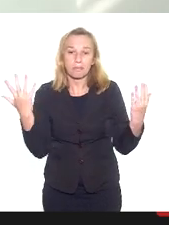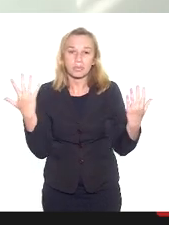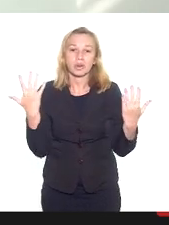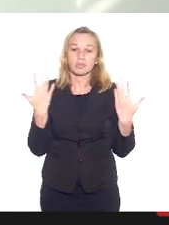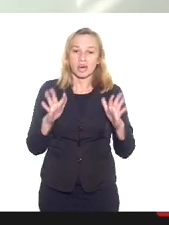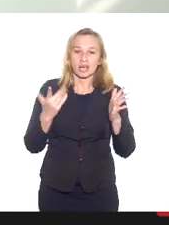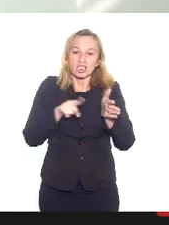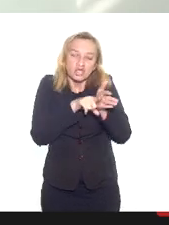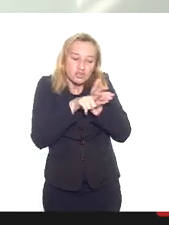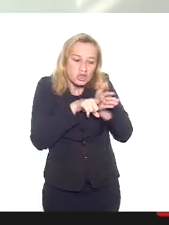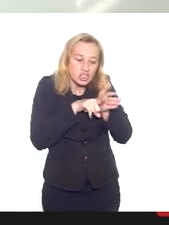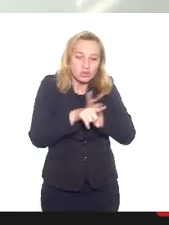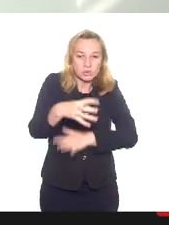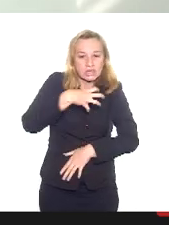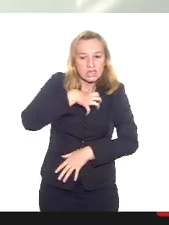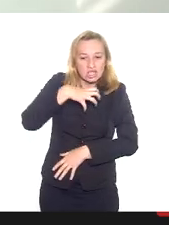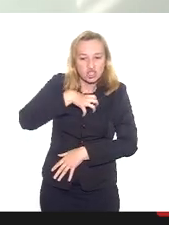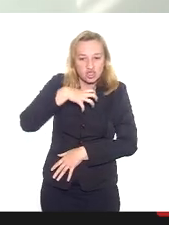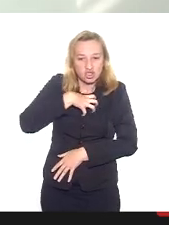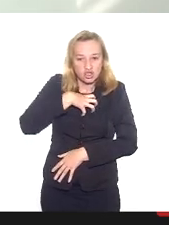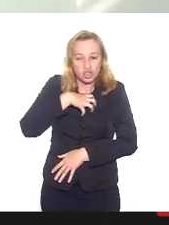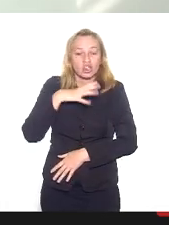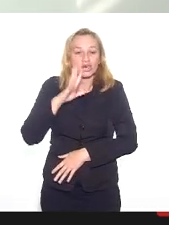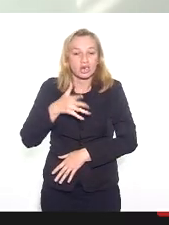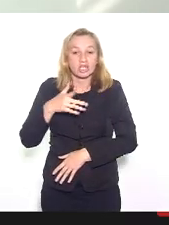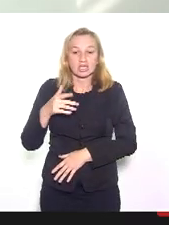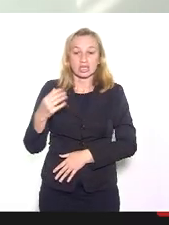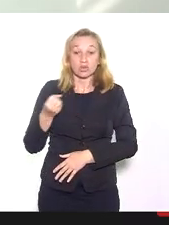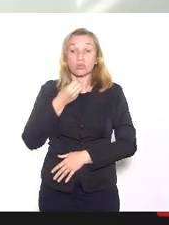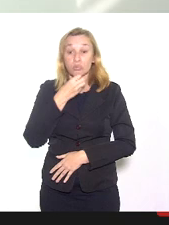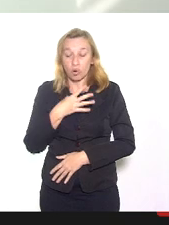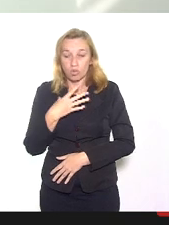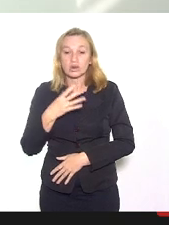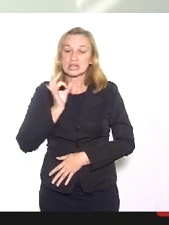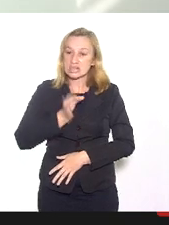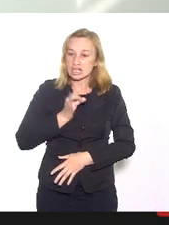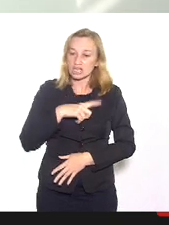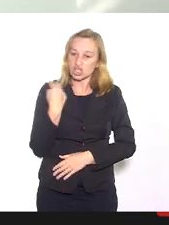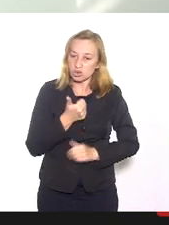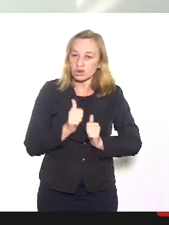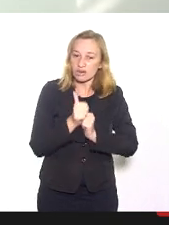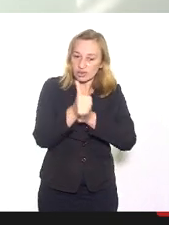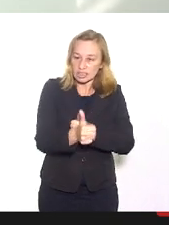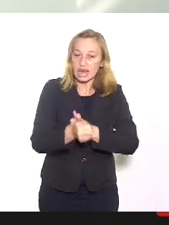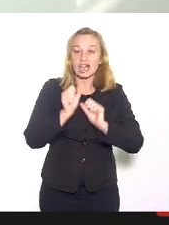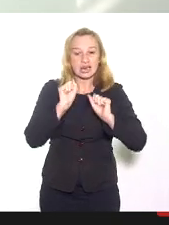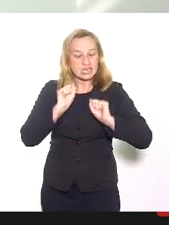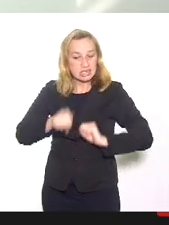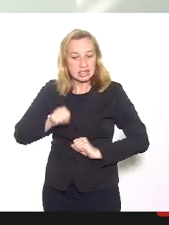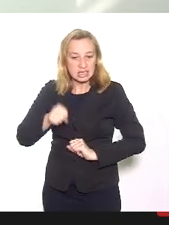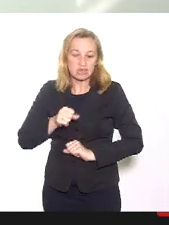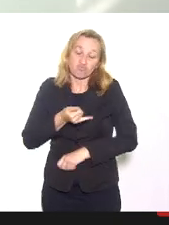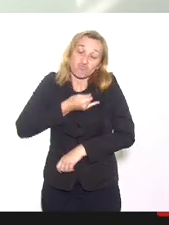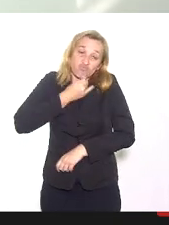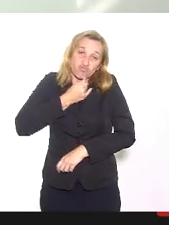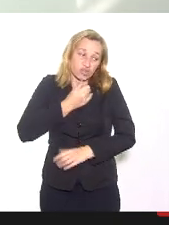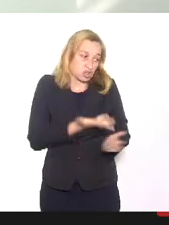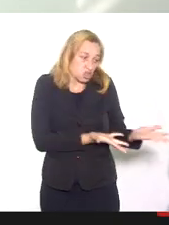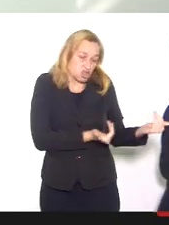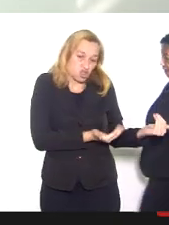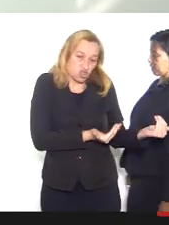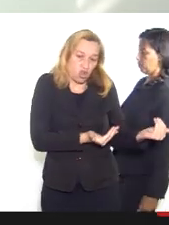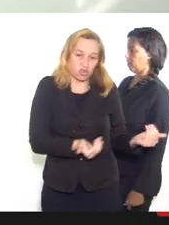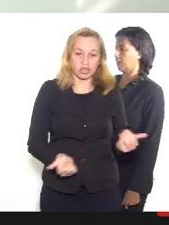investigação nesse sentido, que tem sido muito rico, e eu tenho certeza que iríamos avançar, sim. É lamentável que esses jovens